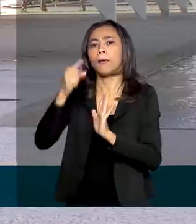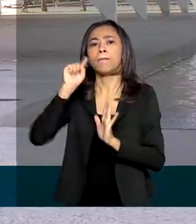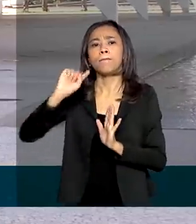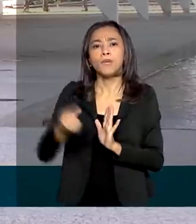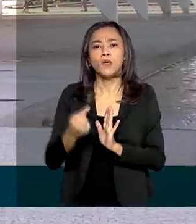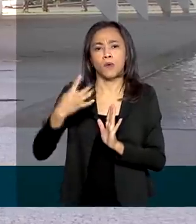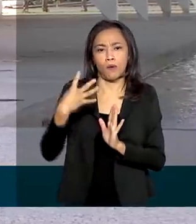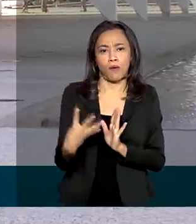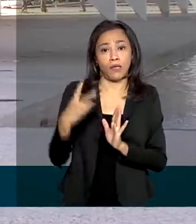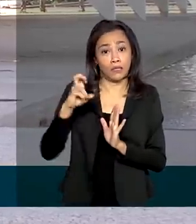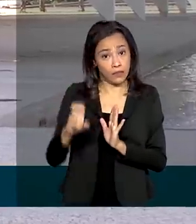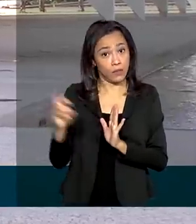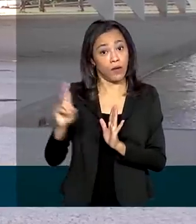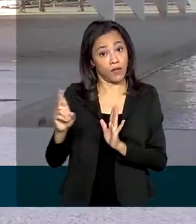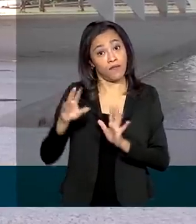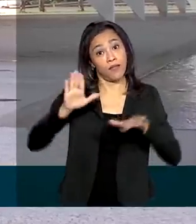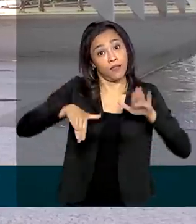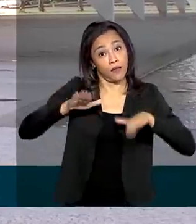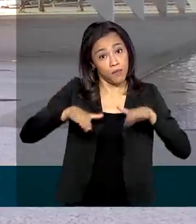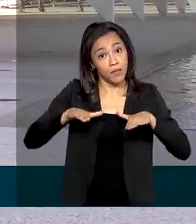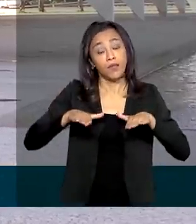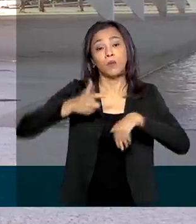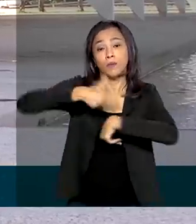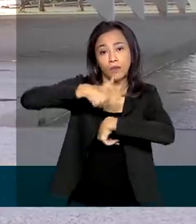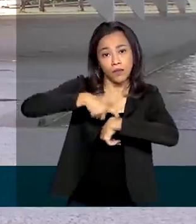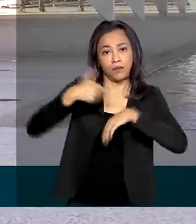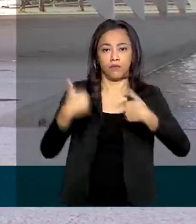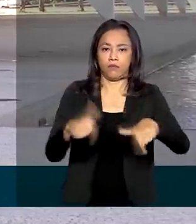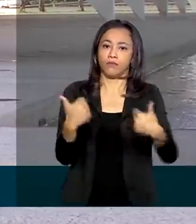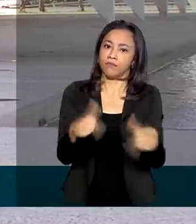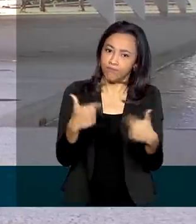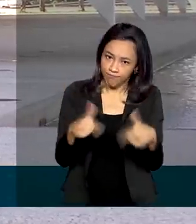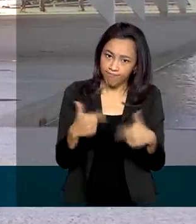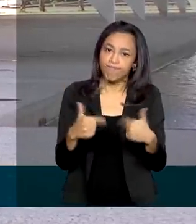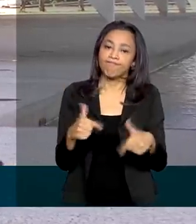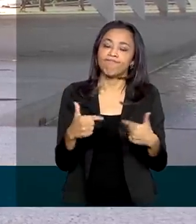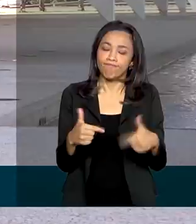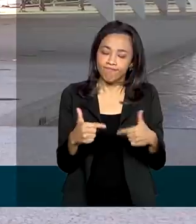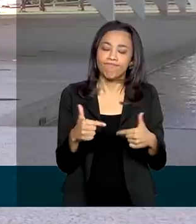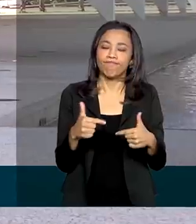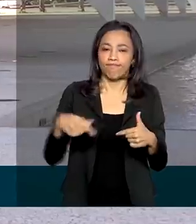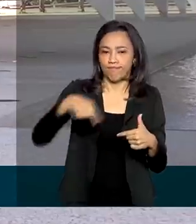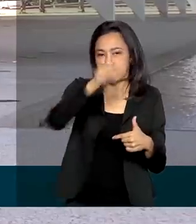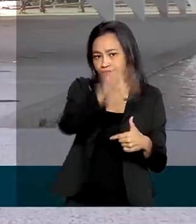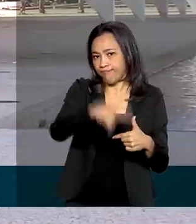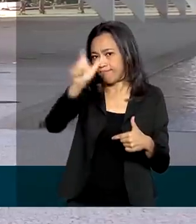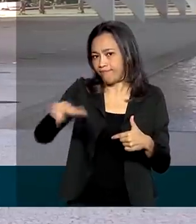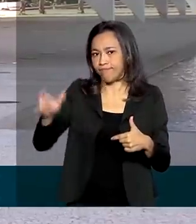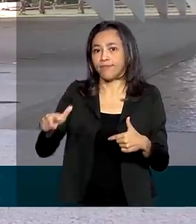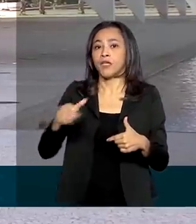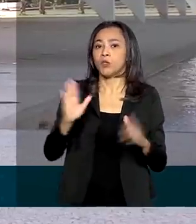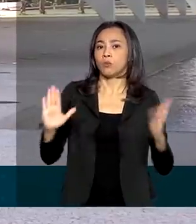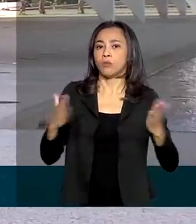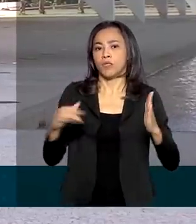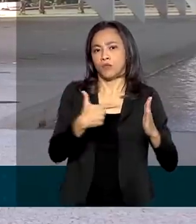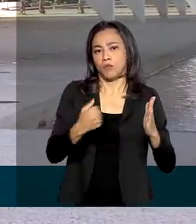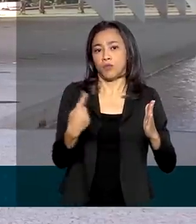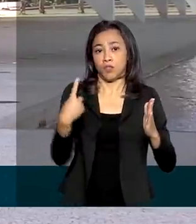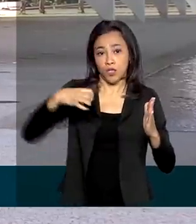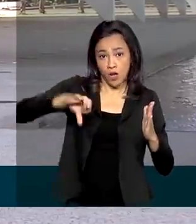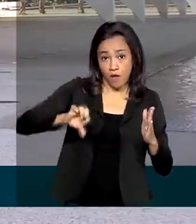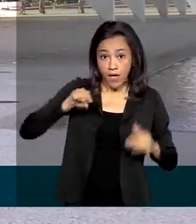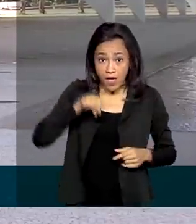e vai depender aí da quantidade de tempo que o trabalhador trabalhou no ano de 2019. Esse